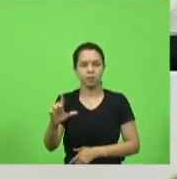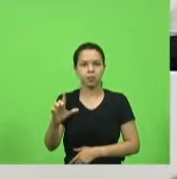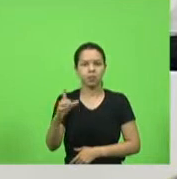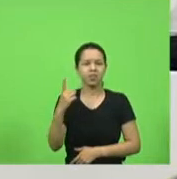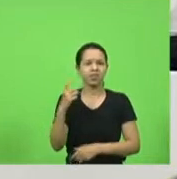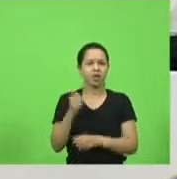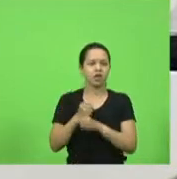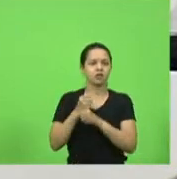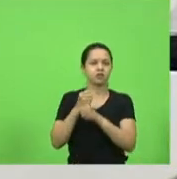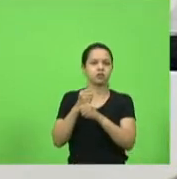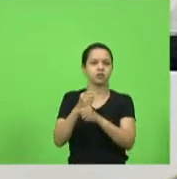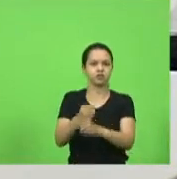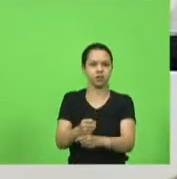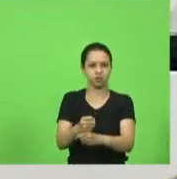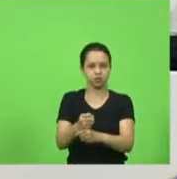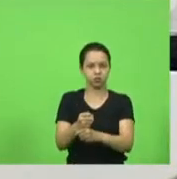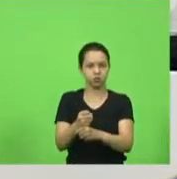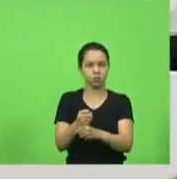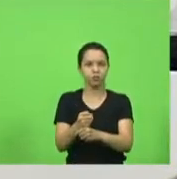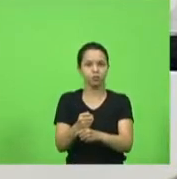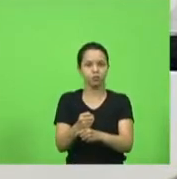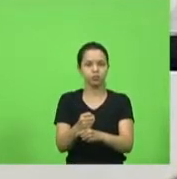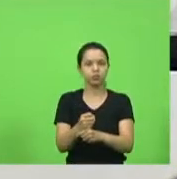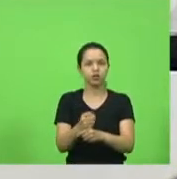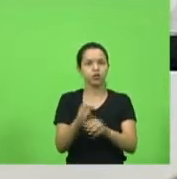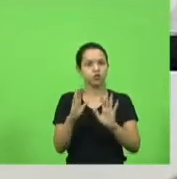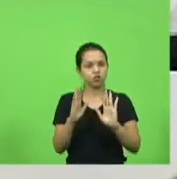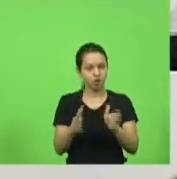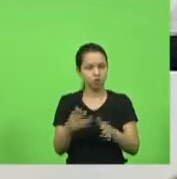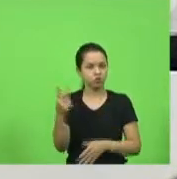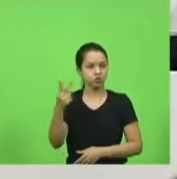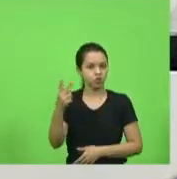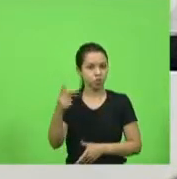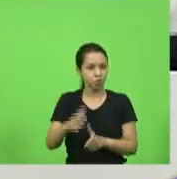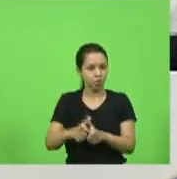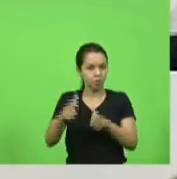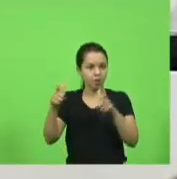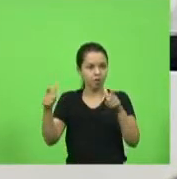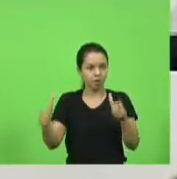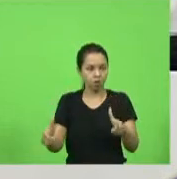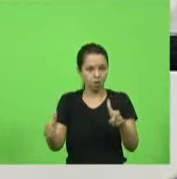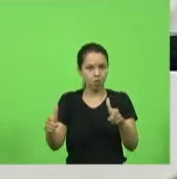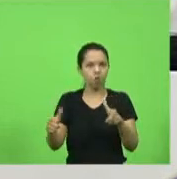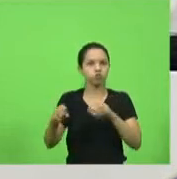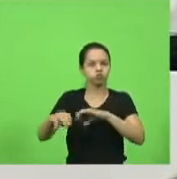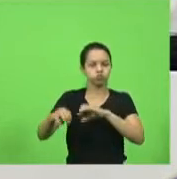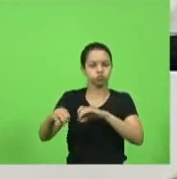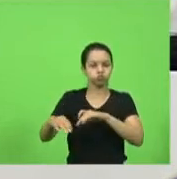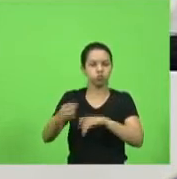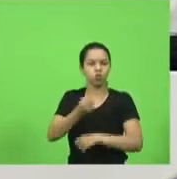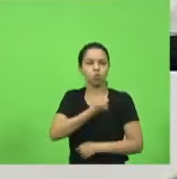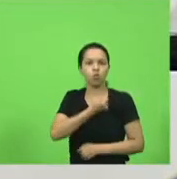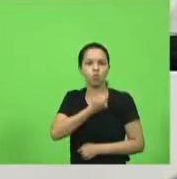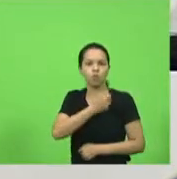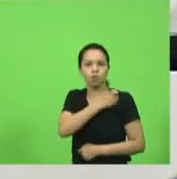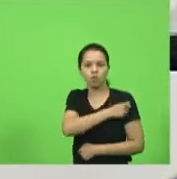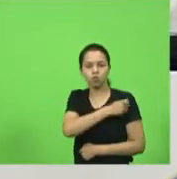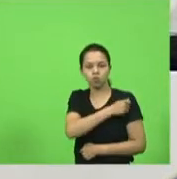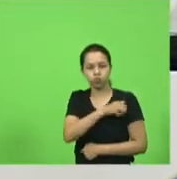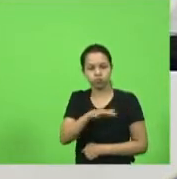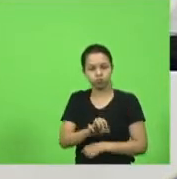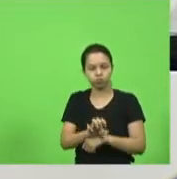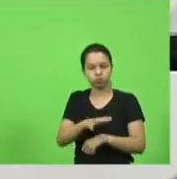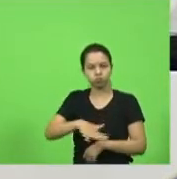10 anos, que já foi o segundo maior educandário em número de alunos em Santa Catarina. E não